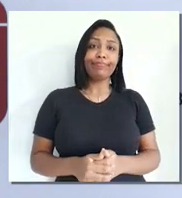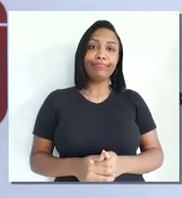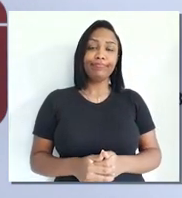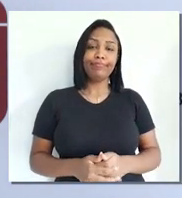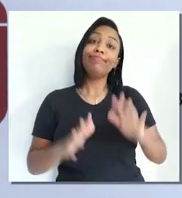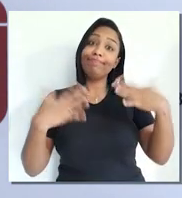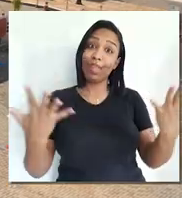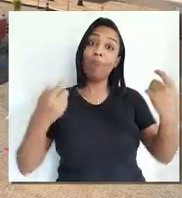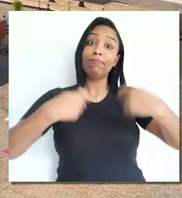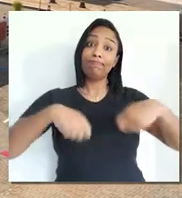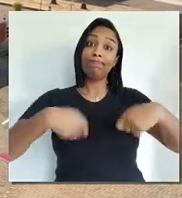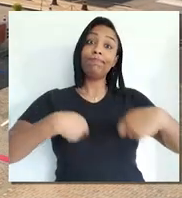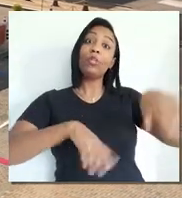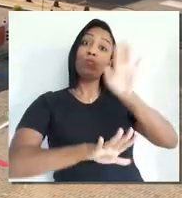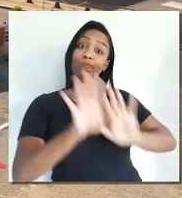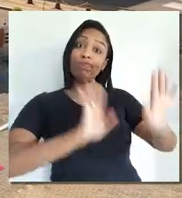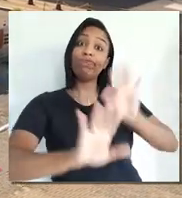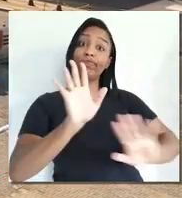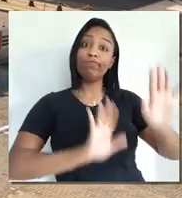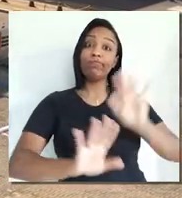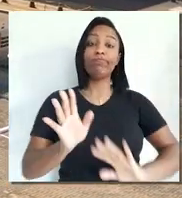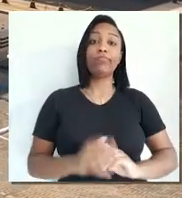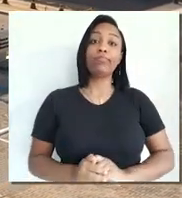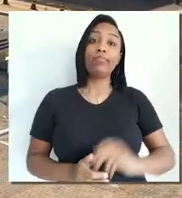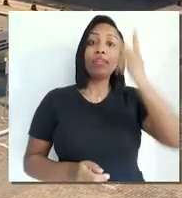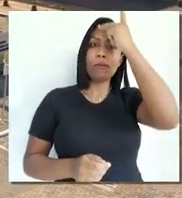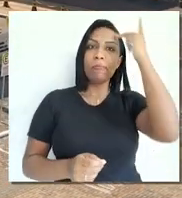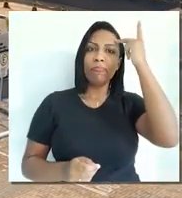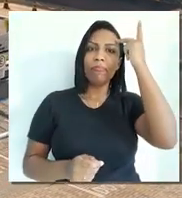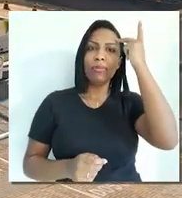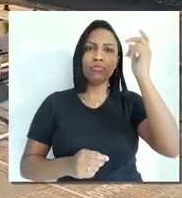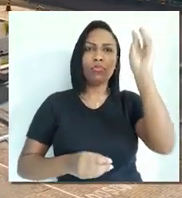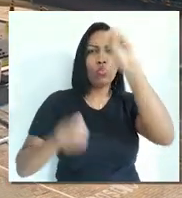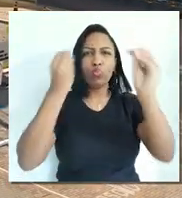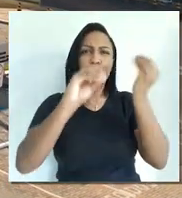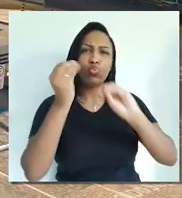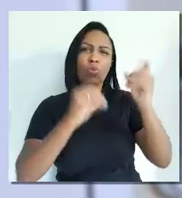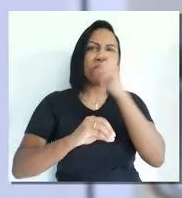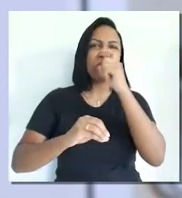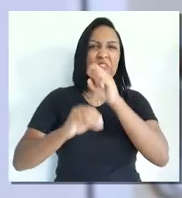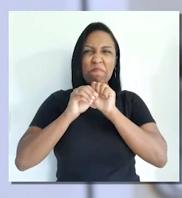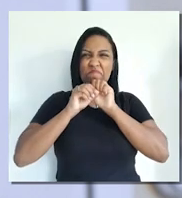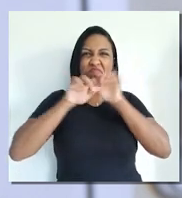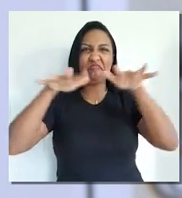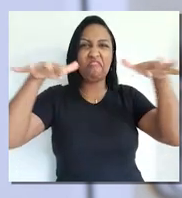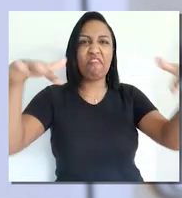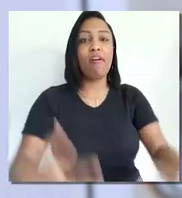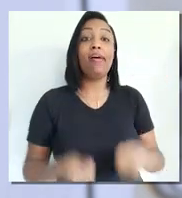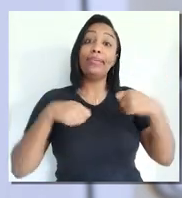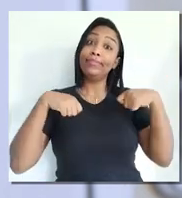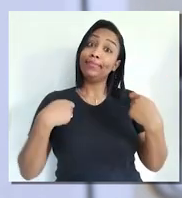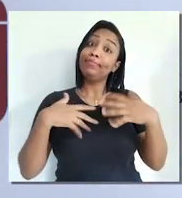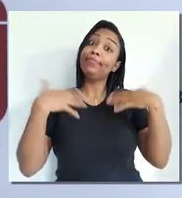vulnerável hoje no mundo virtual, a imagem do Ministério Público, onde você pode montar, fazer montagens. Ele precisa urgentemente